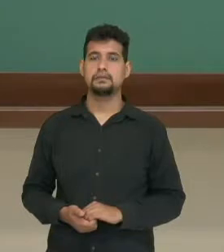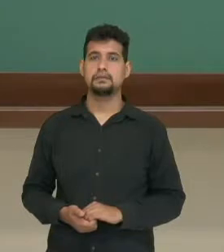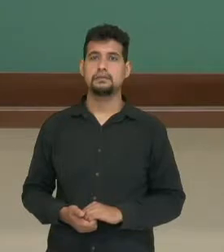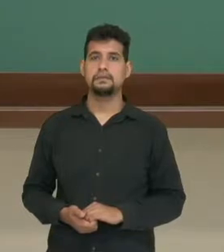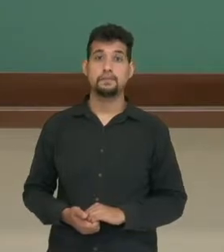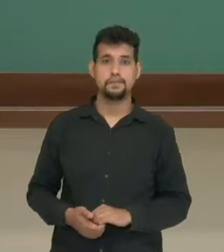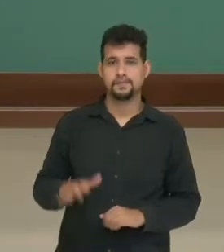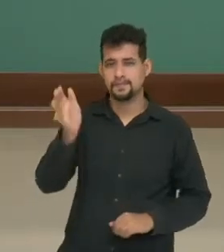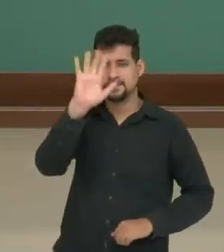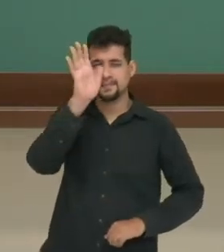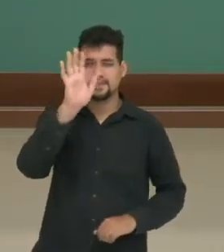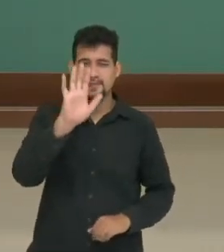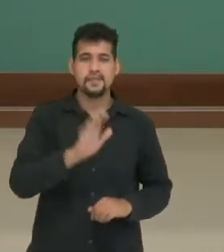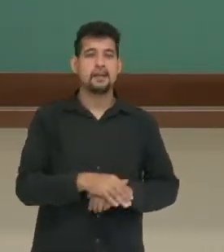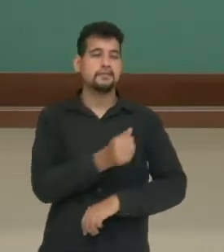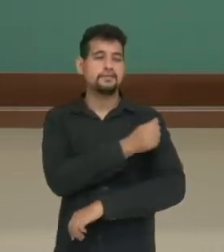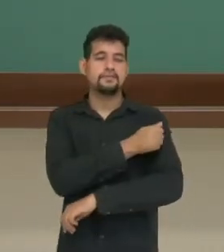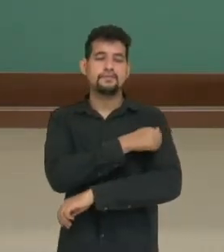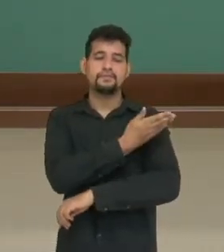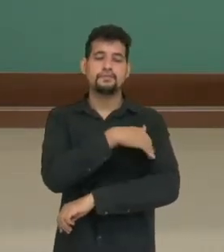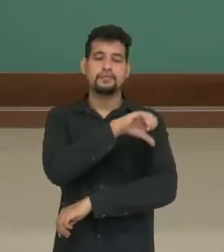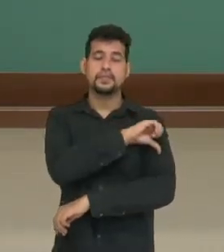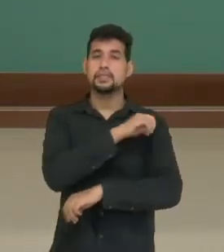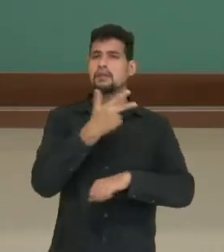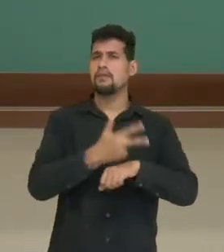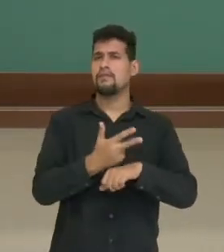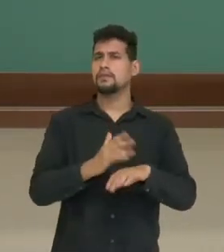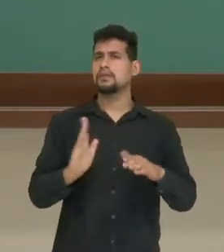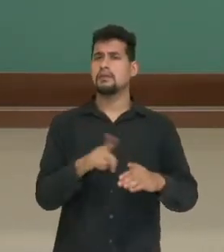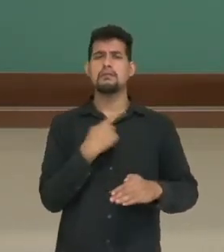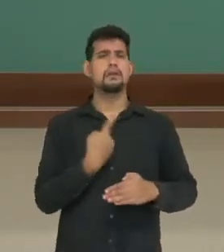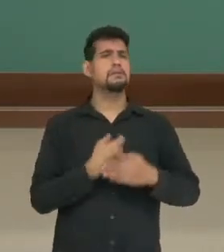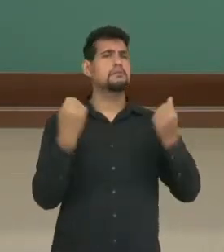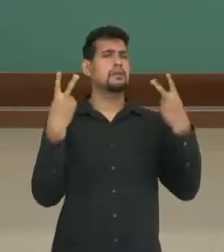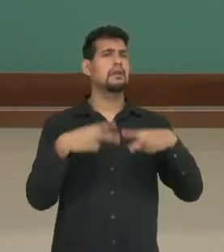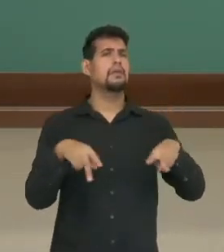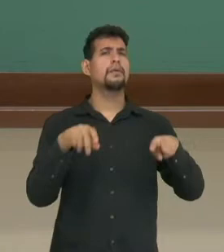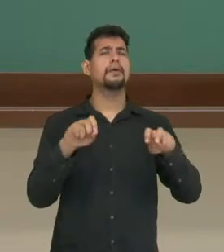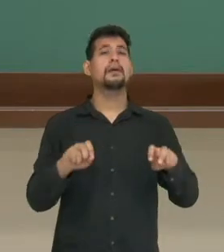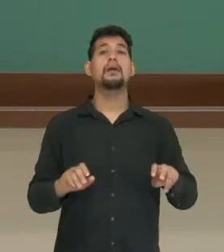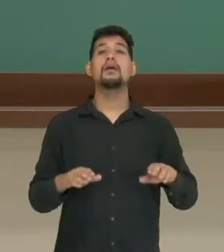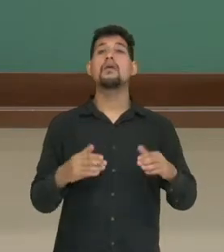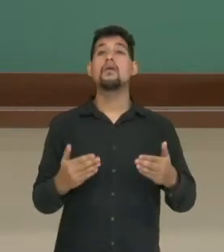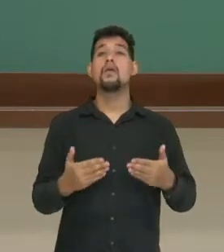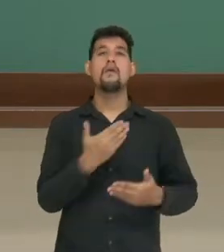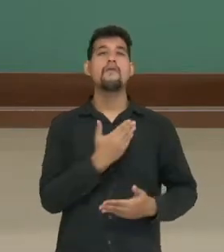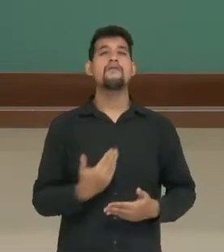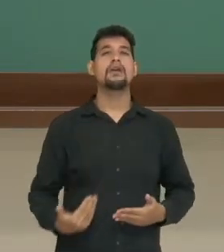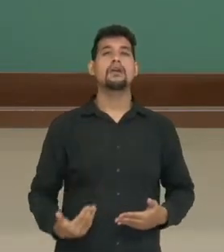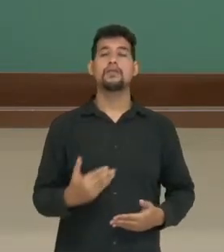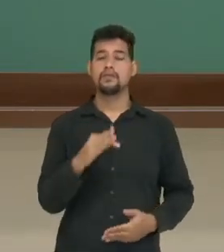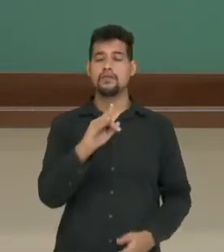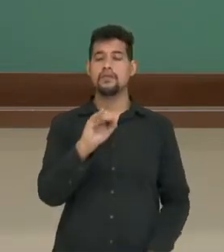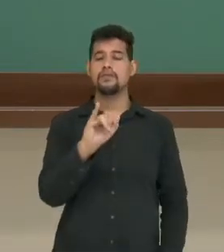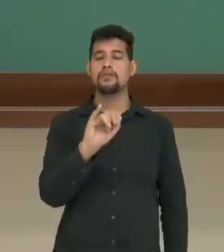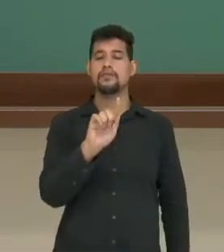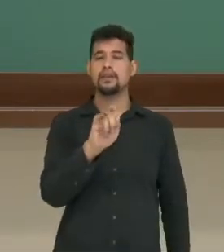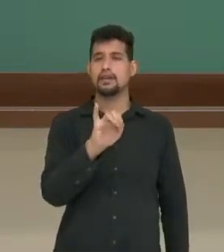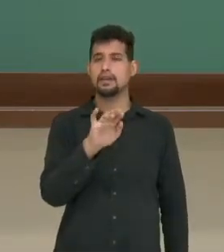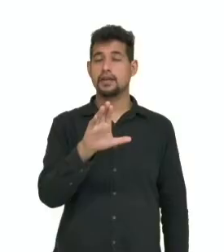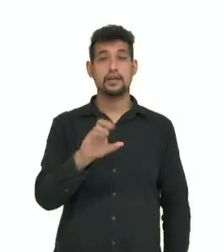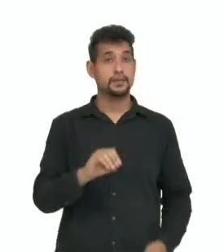Olá, estudantes do nono ano. Neste vídeo vamos falar sobre o governo Figueiredo, João